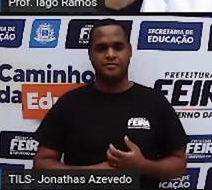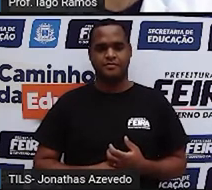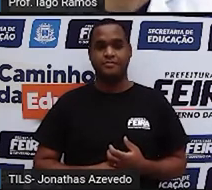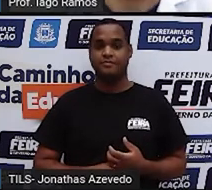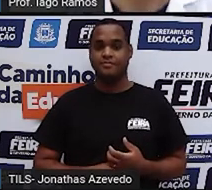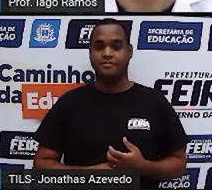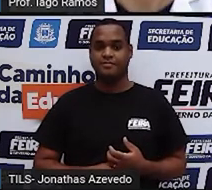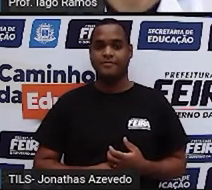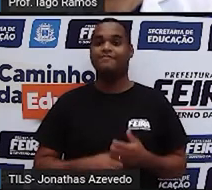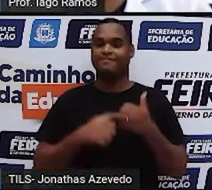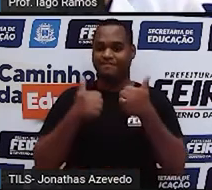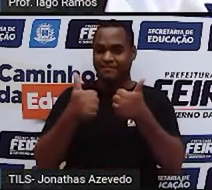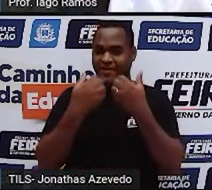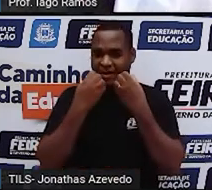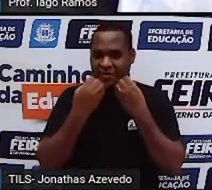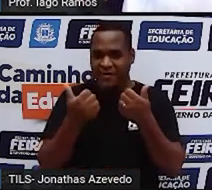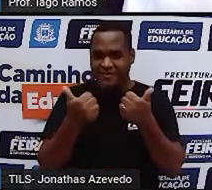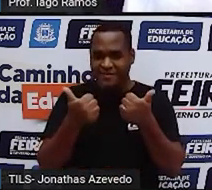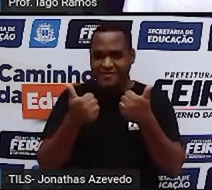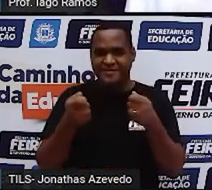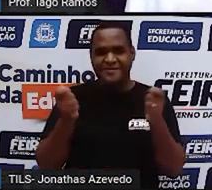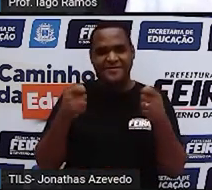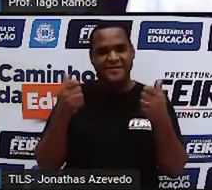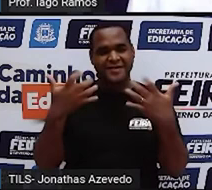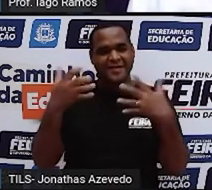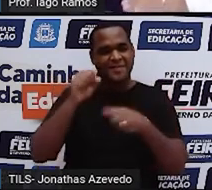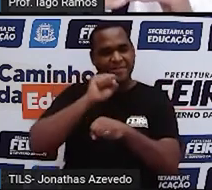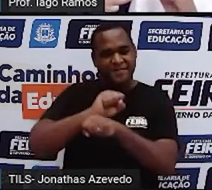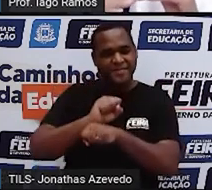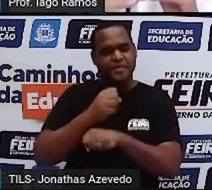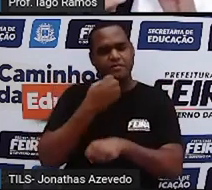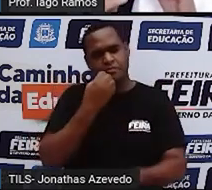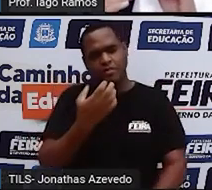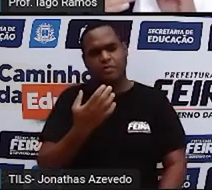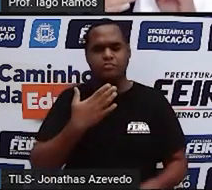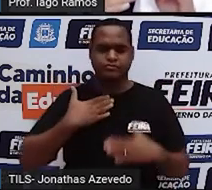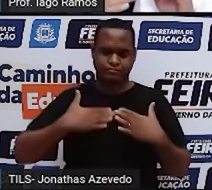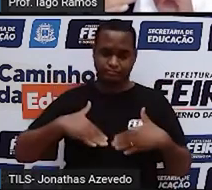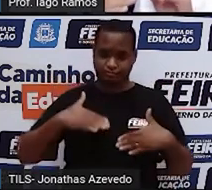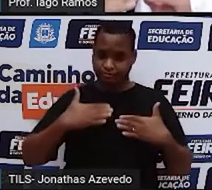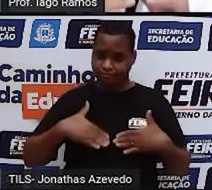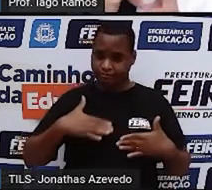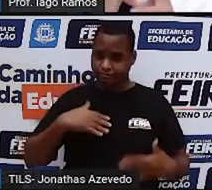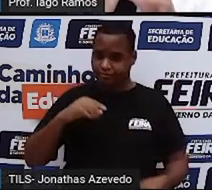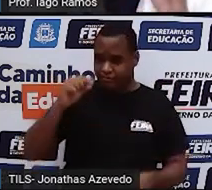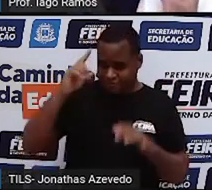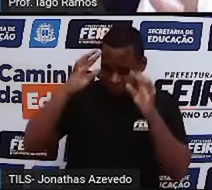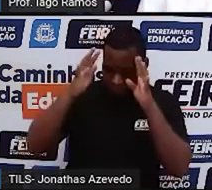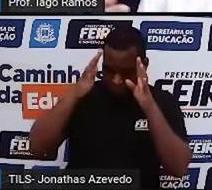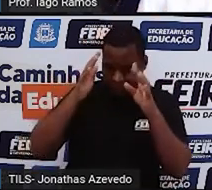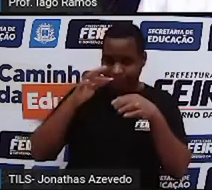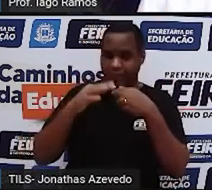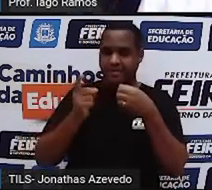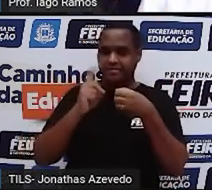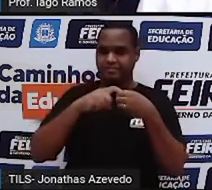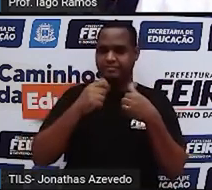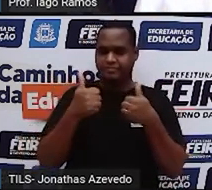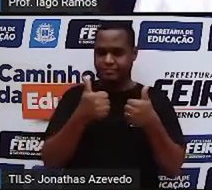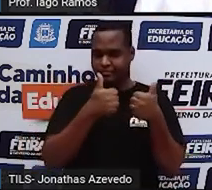Bom, é isso aí. Fizemos esse momento de pausa, descansamos um pouquinho o cérebro, vamos voltar.